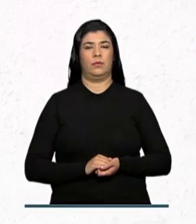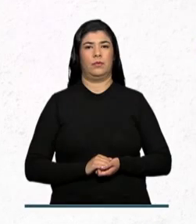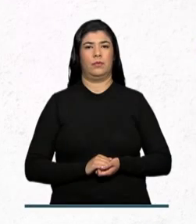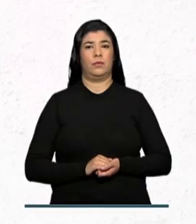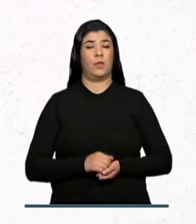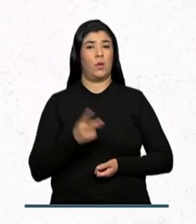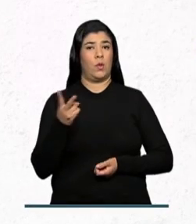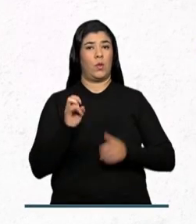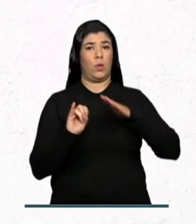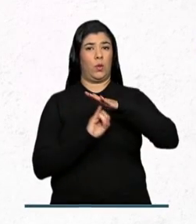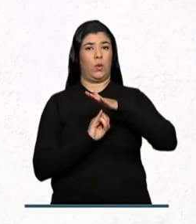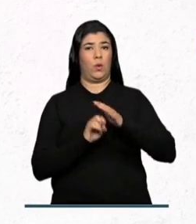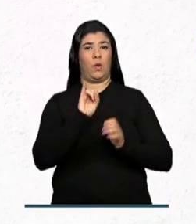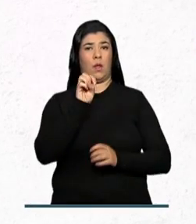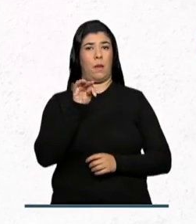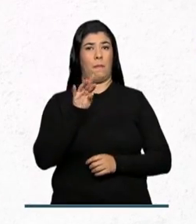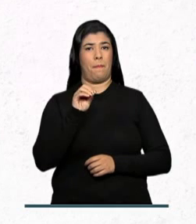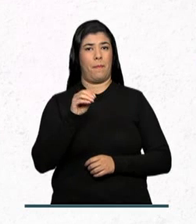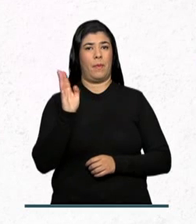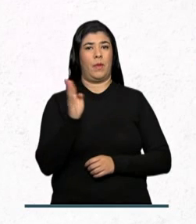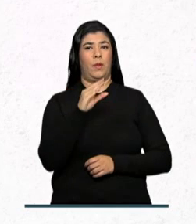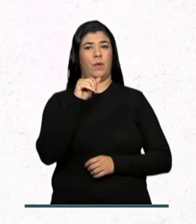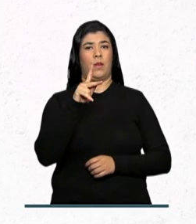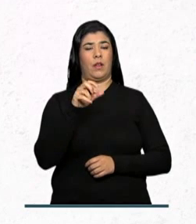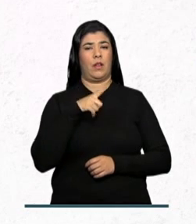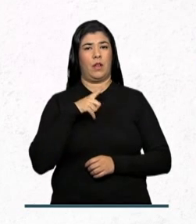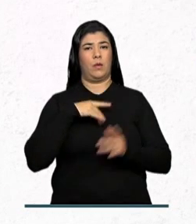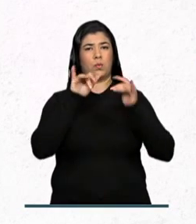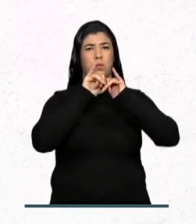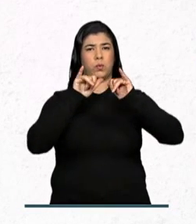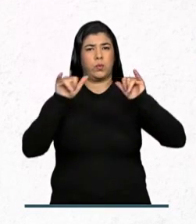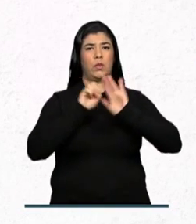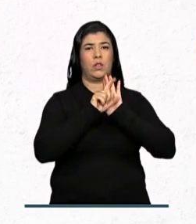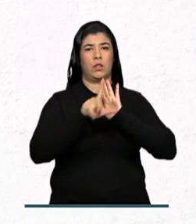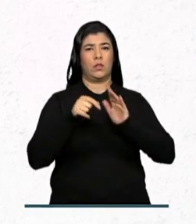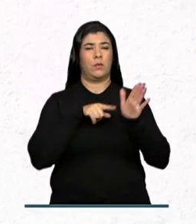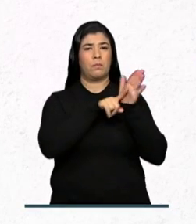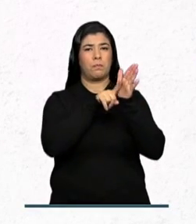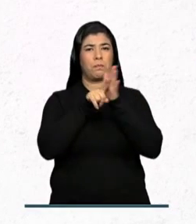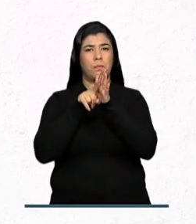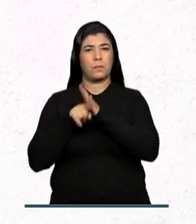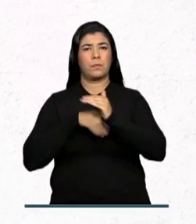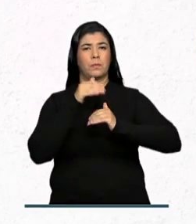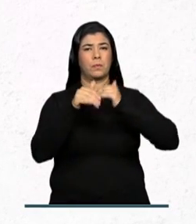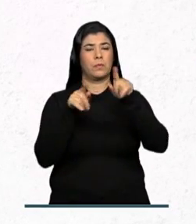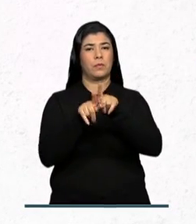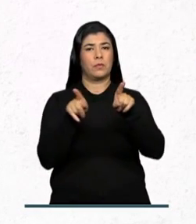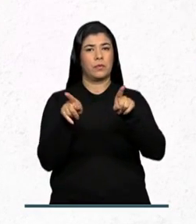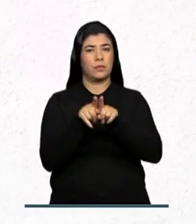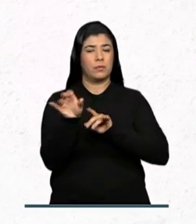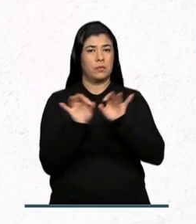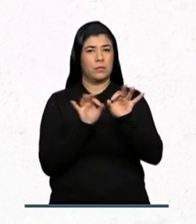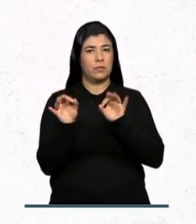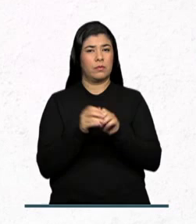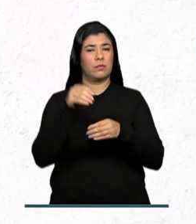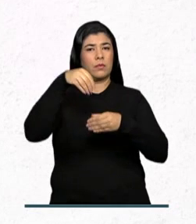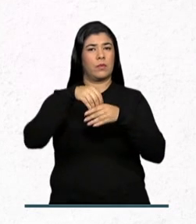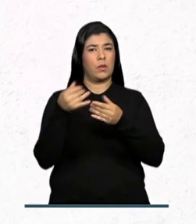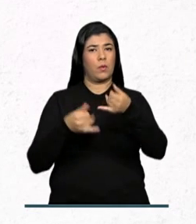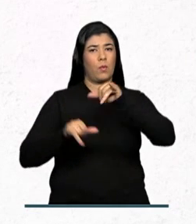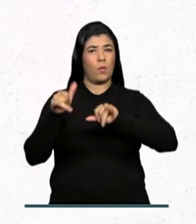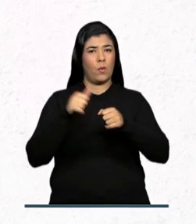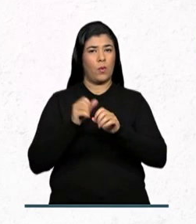O Inmetro e a CAPES lançam um edital para selecionar projetos de pesquisa, desenvolvimento e inovação em laboratórios